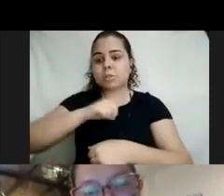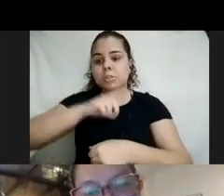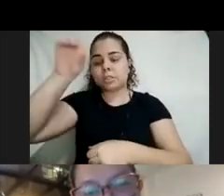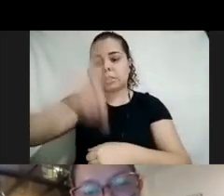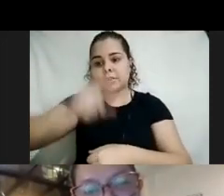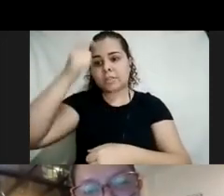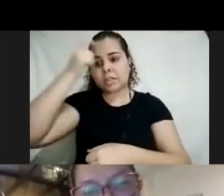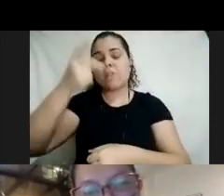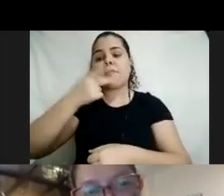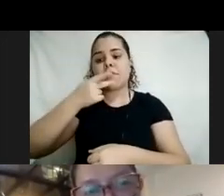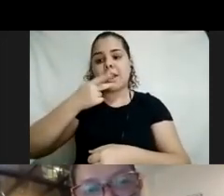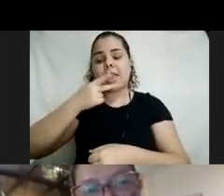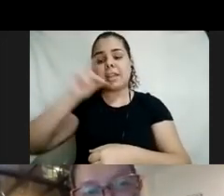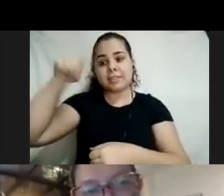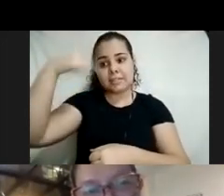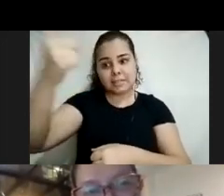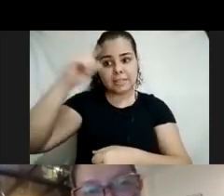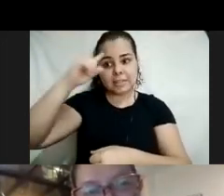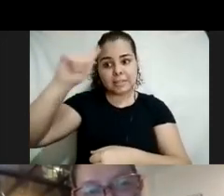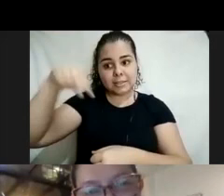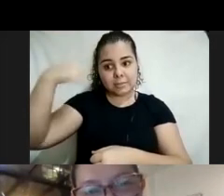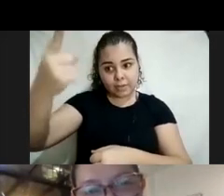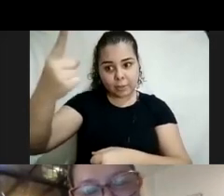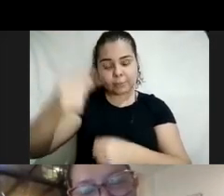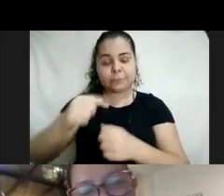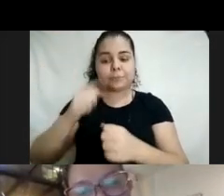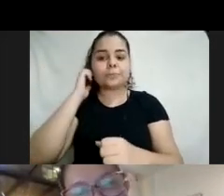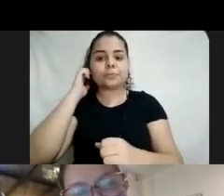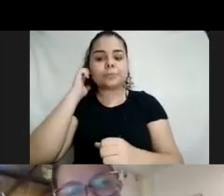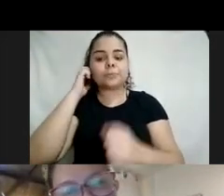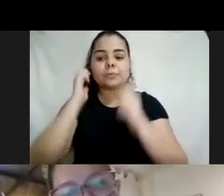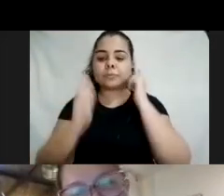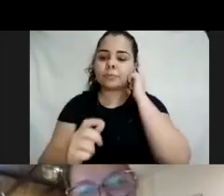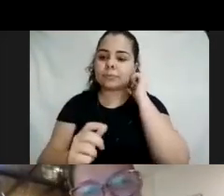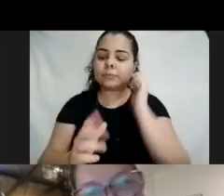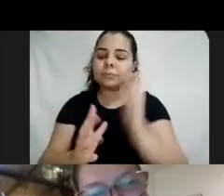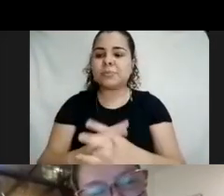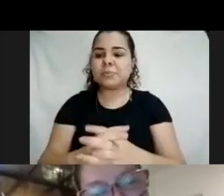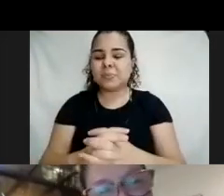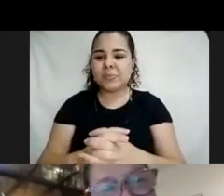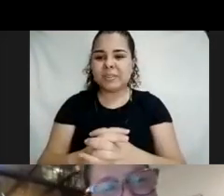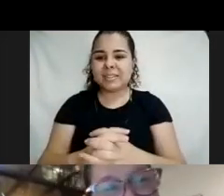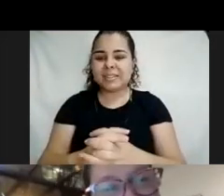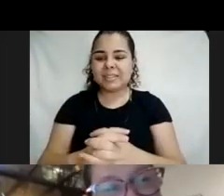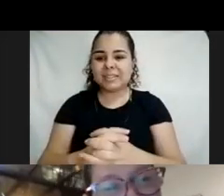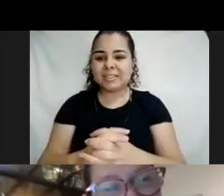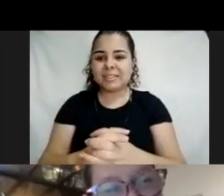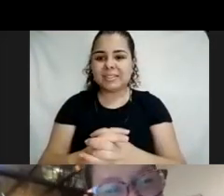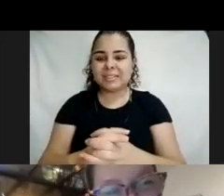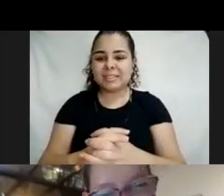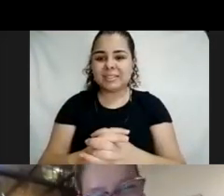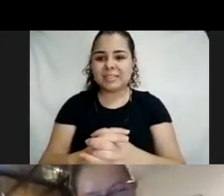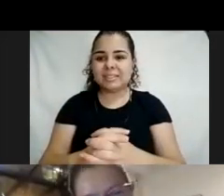semana que vem, tá bom? É, Humberto, né? Acho que Humberto fica perdido. Tchau, quero você, terça